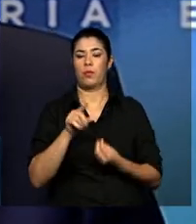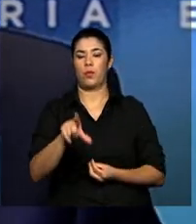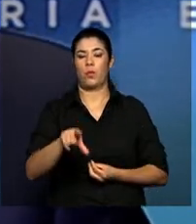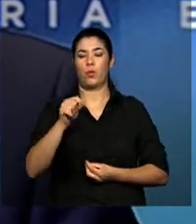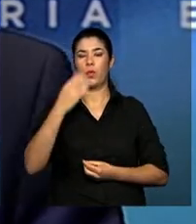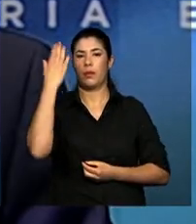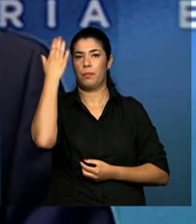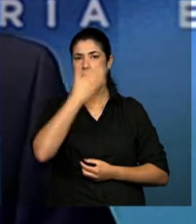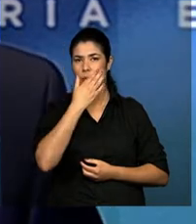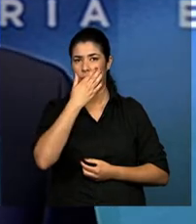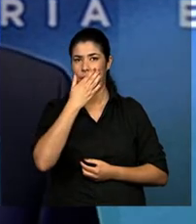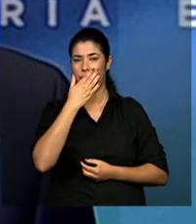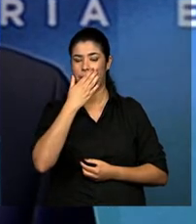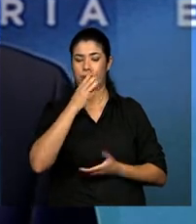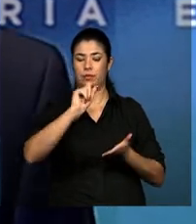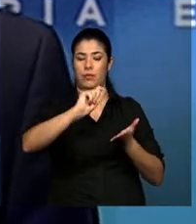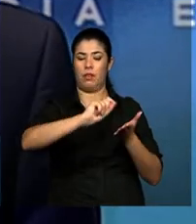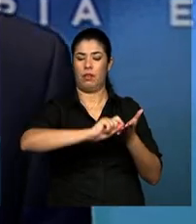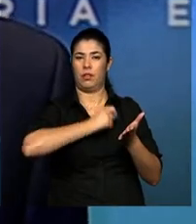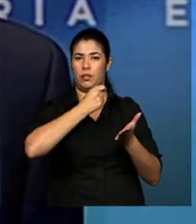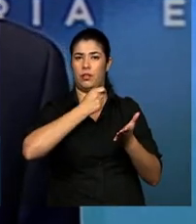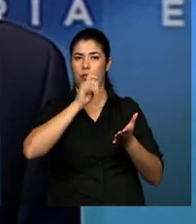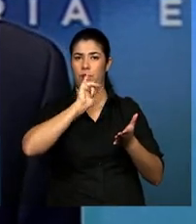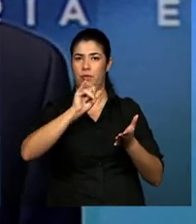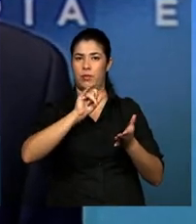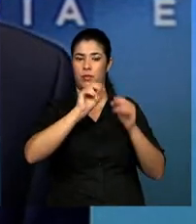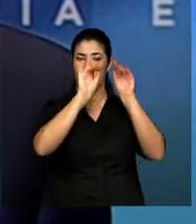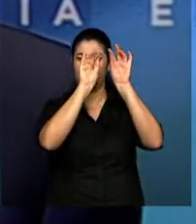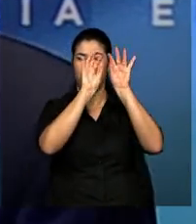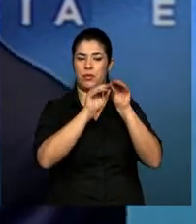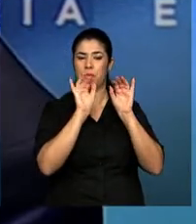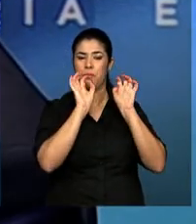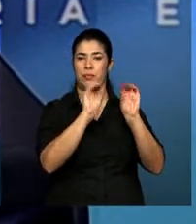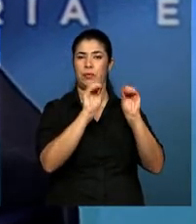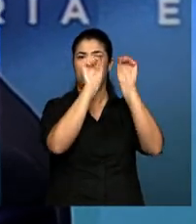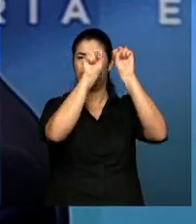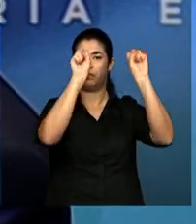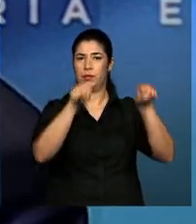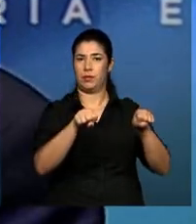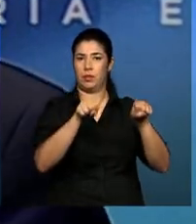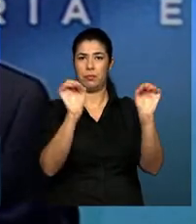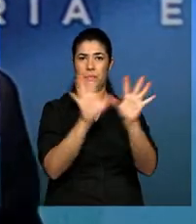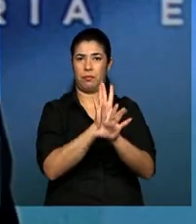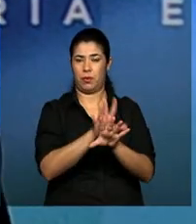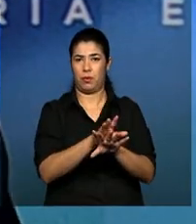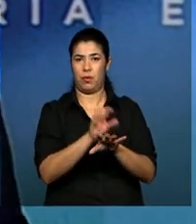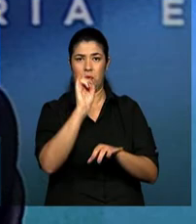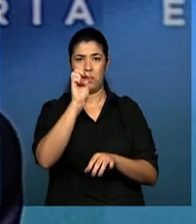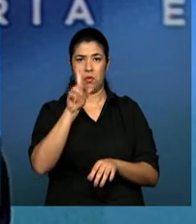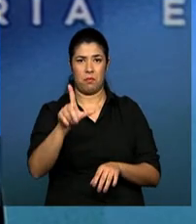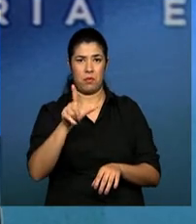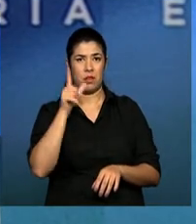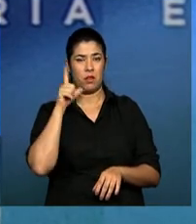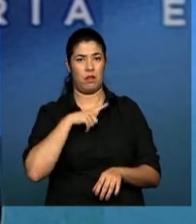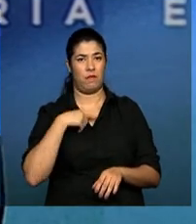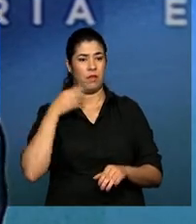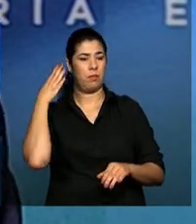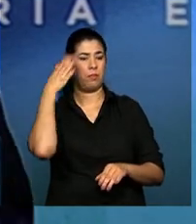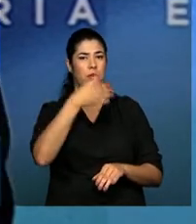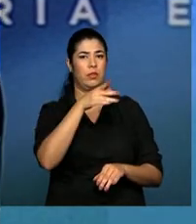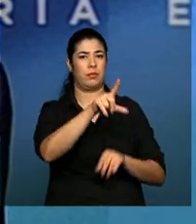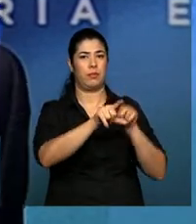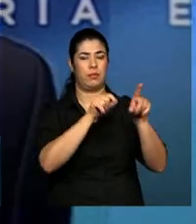vestígios, registrar a informação e deixar-lhe pronta para ser utilizada pelo Instituto Médico Legal, pela autoridade